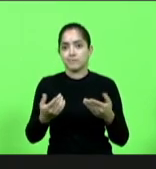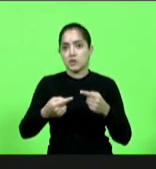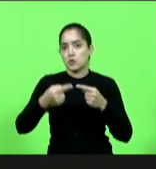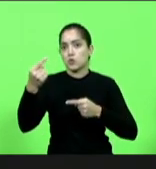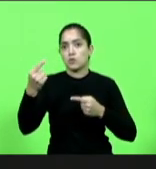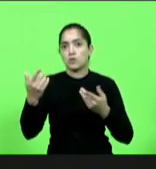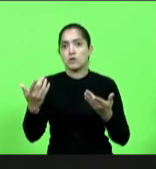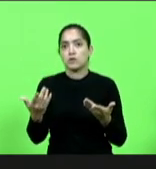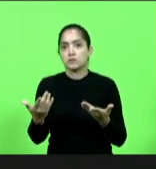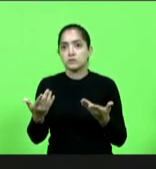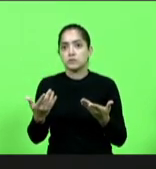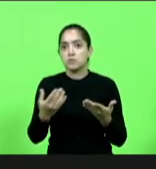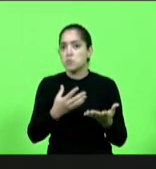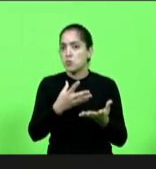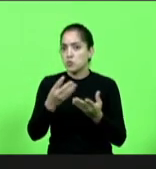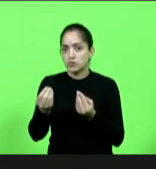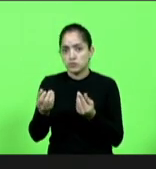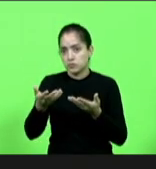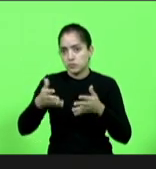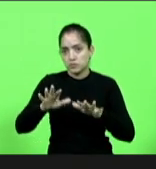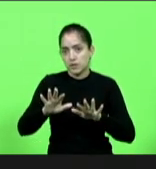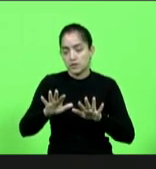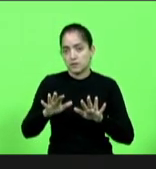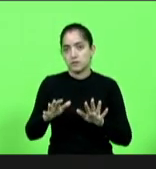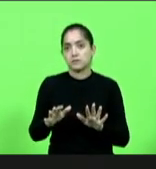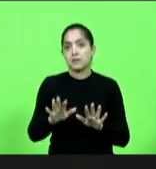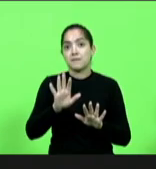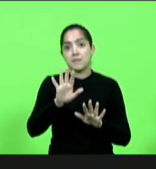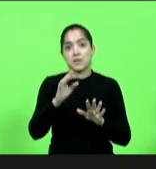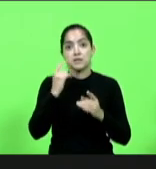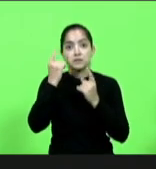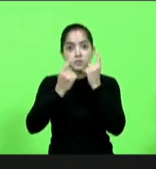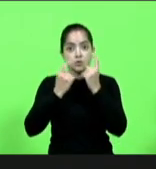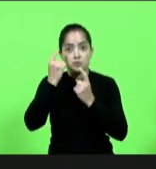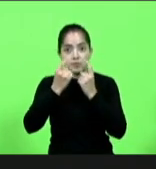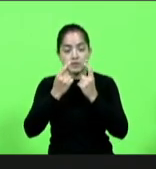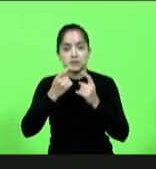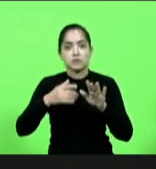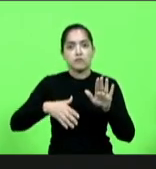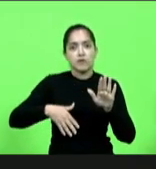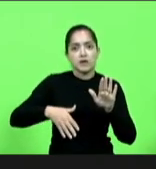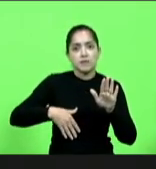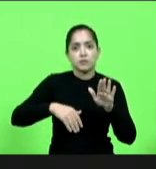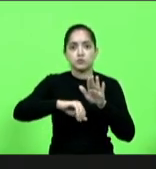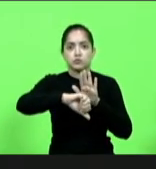certeza que muitos não querem mas existe uma preocupação porque vagabundo vota